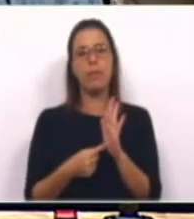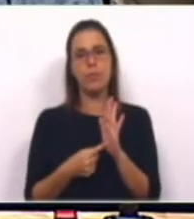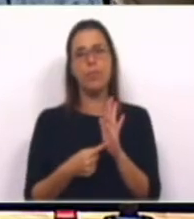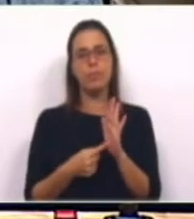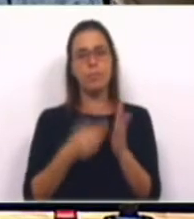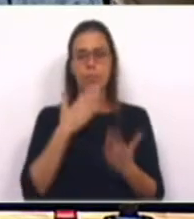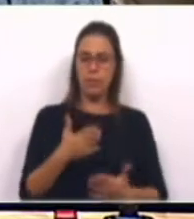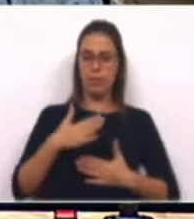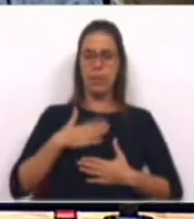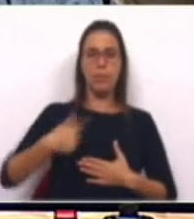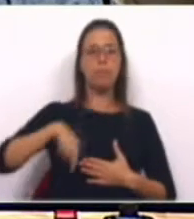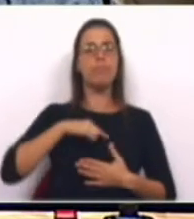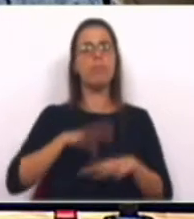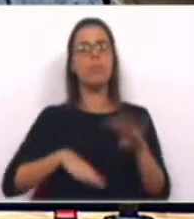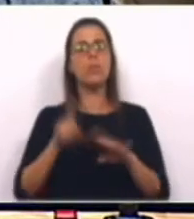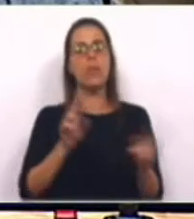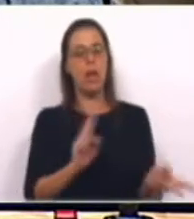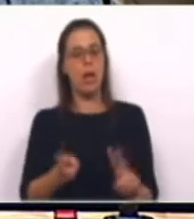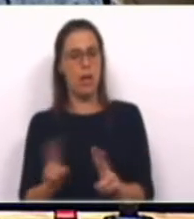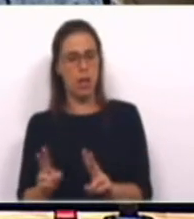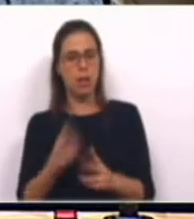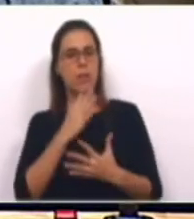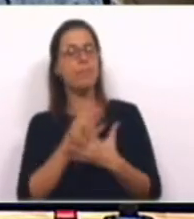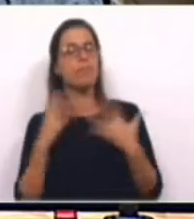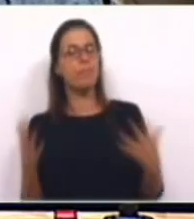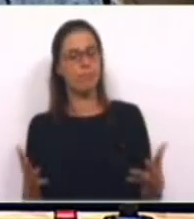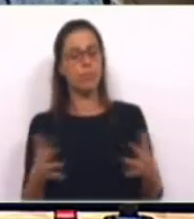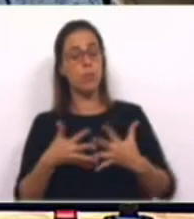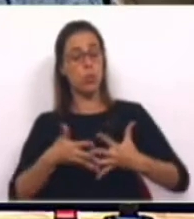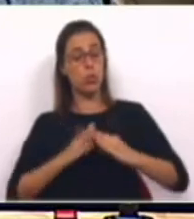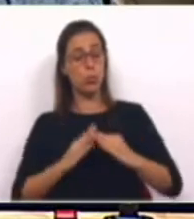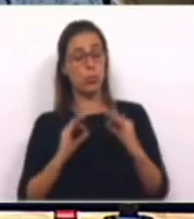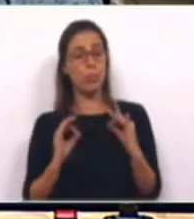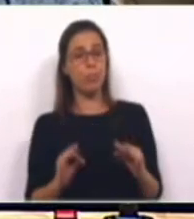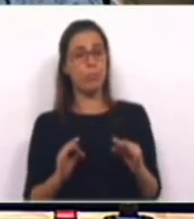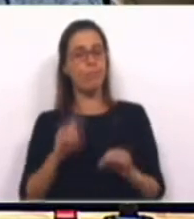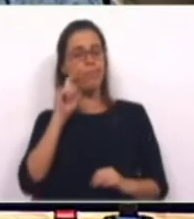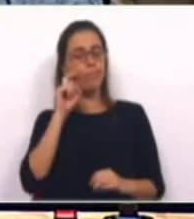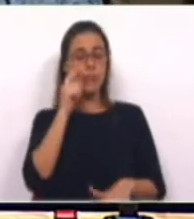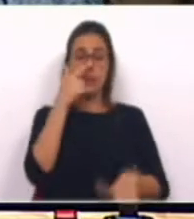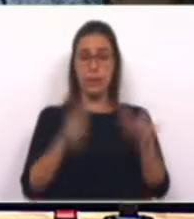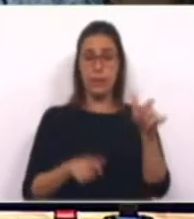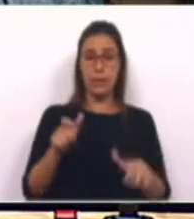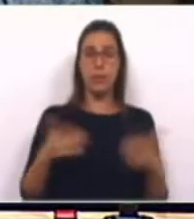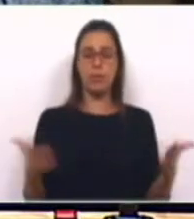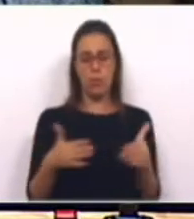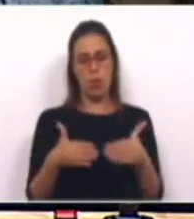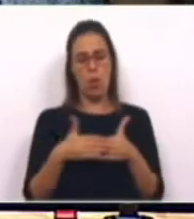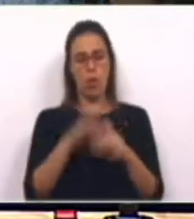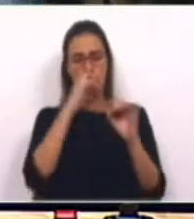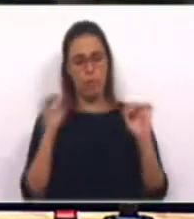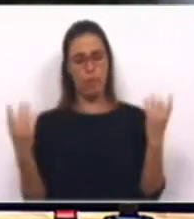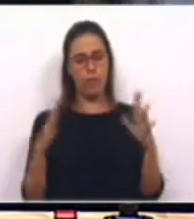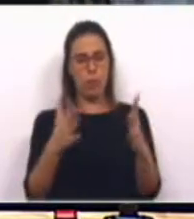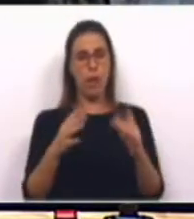servir-nos para proceder a alterações profundas e estruturais na proteção civil e no ordenamento da